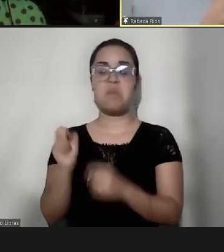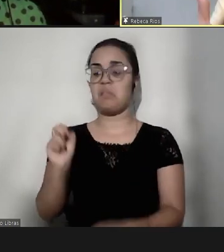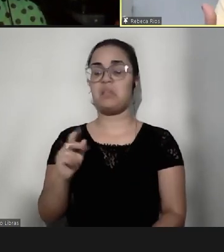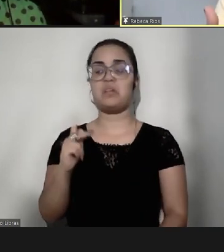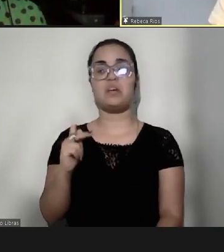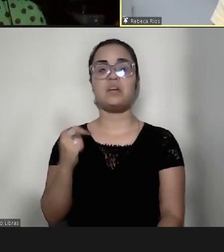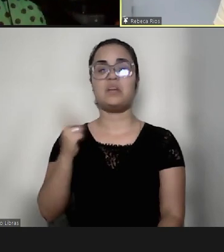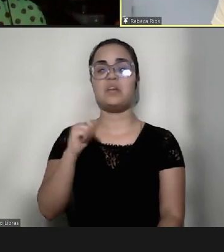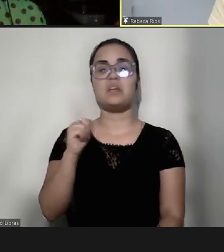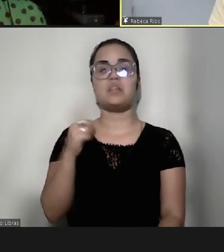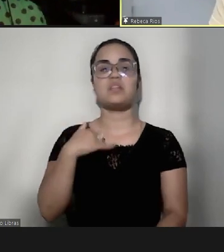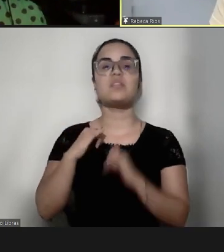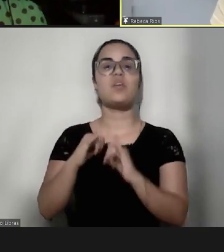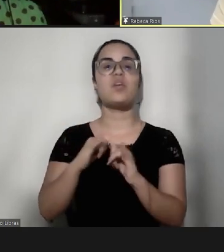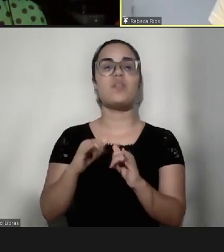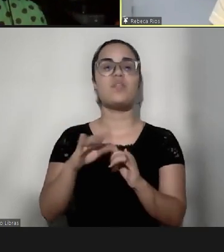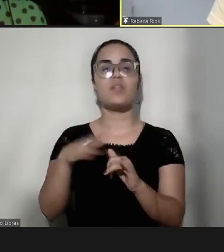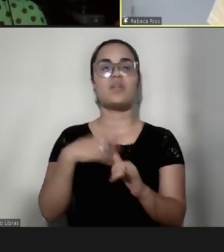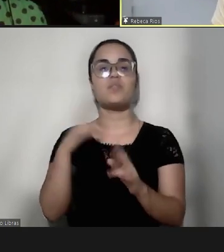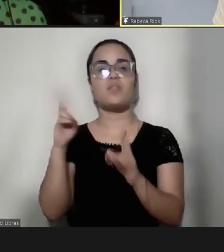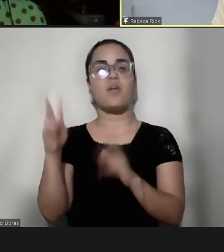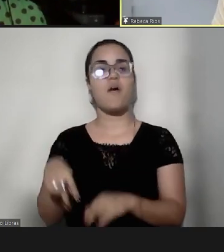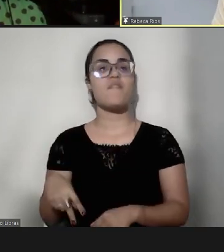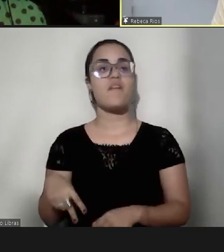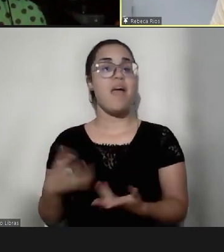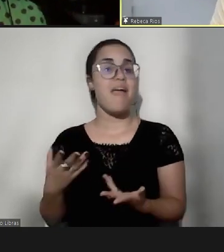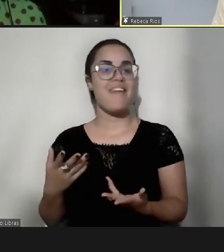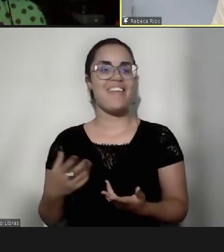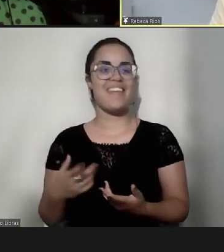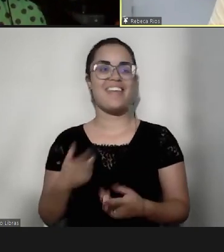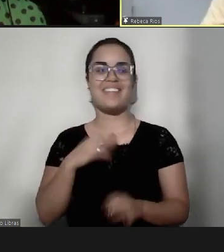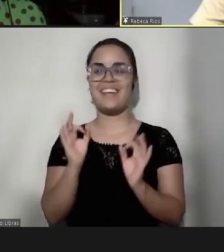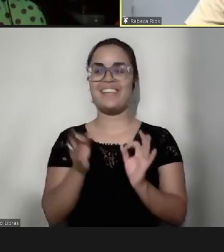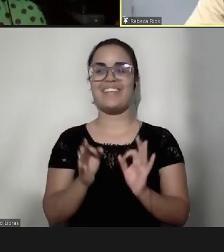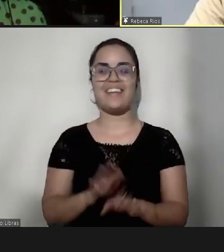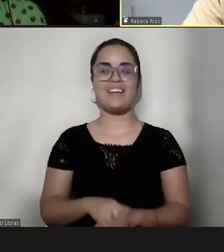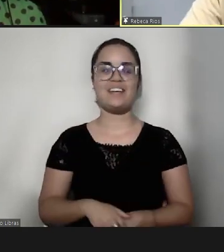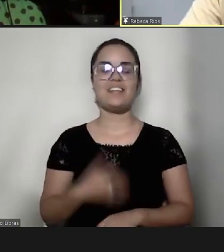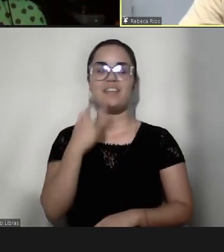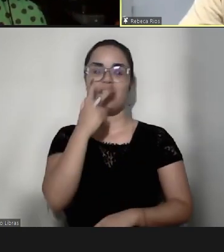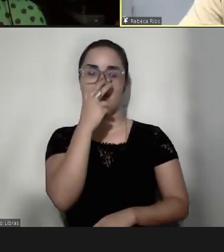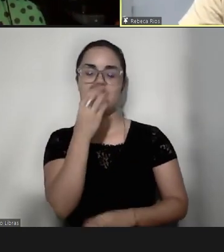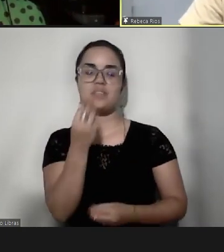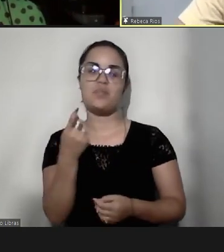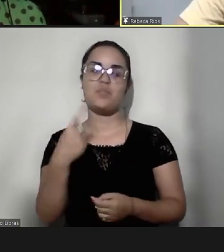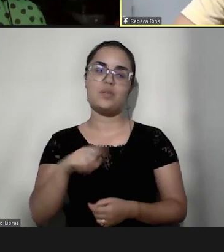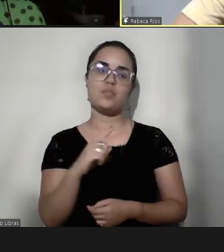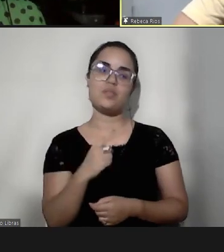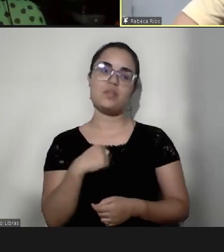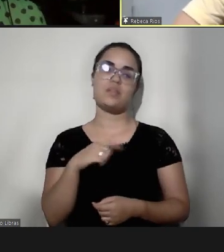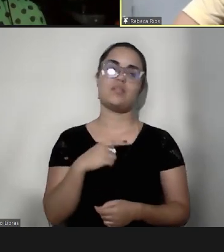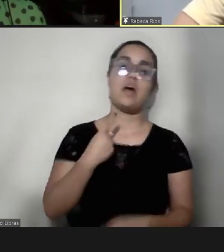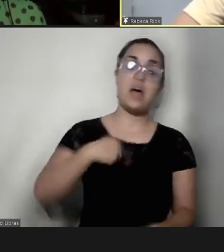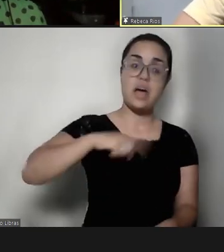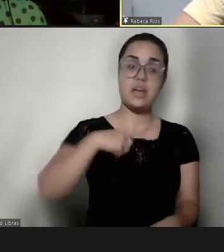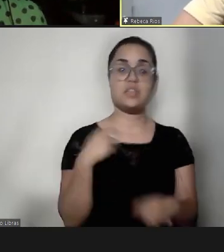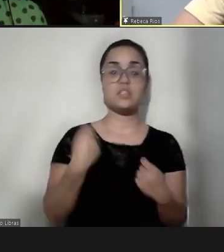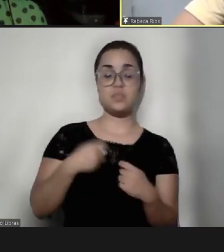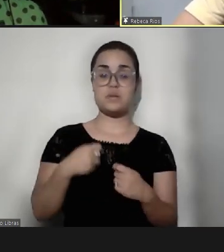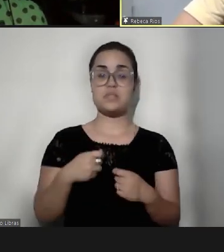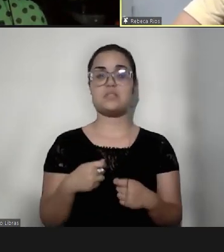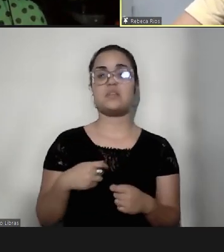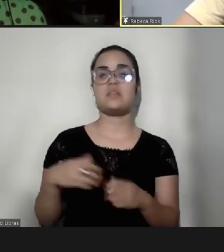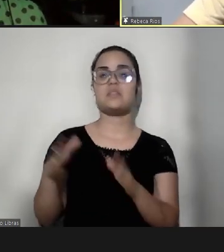então você me avisa conforme a vez, né, e tá tudo certo, então, acho que é muito isso, né, Andresa, a gente tem que nutrir